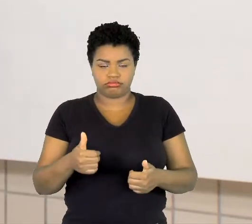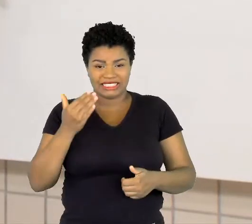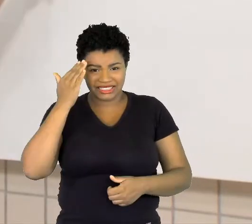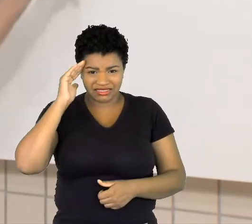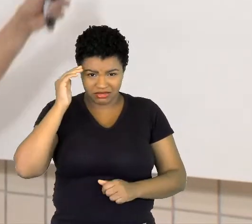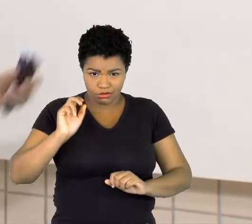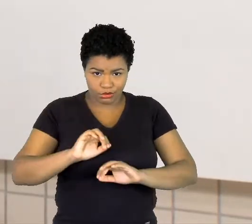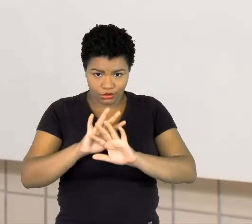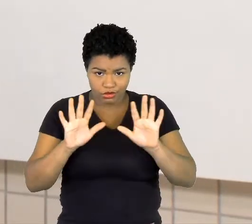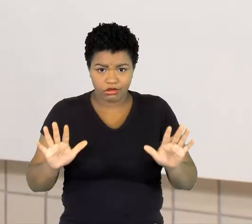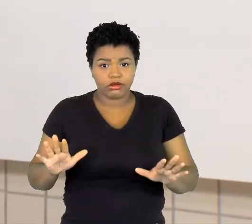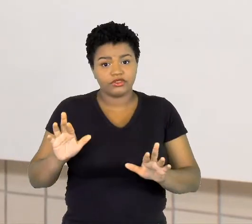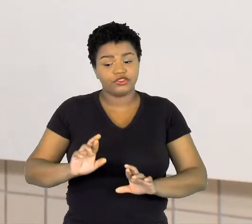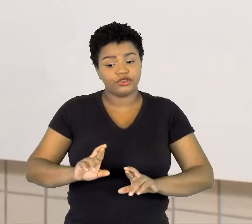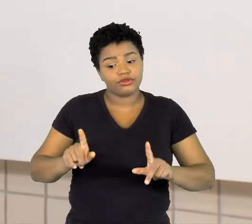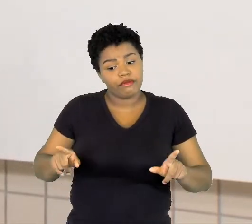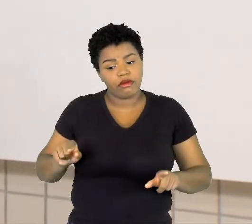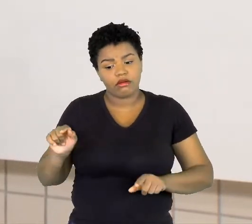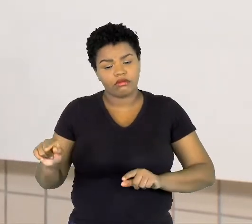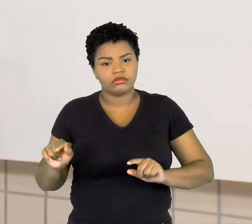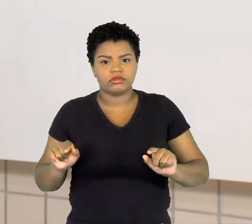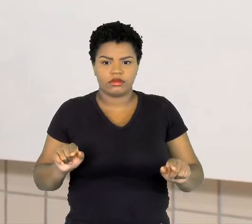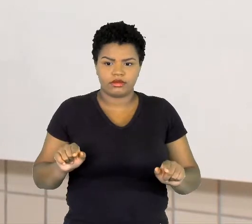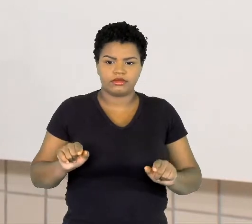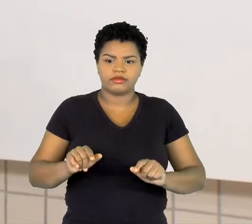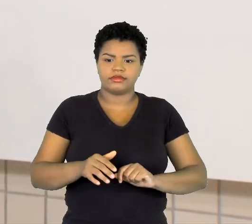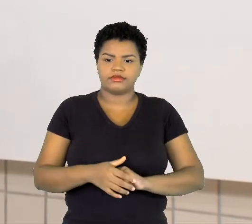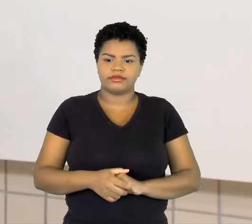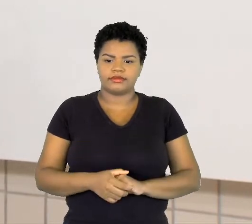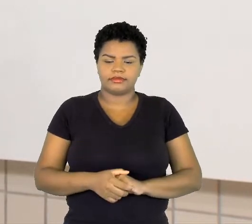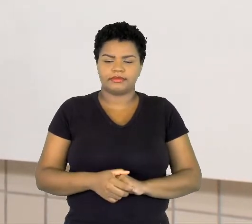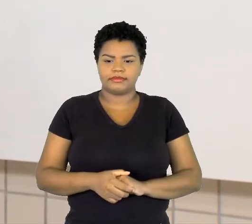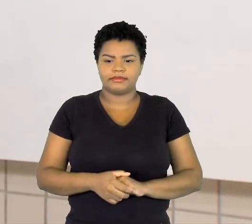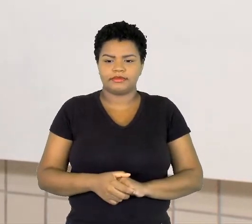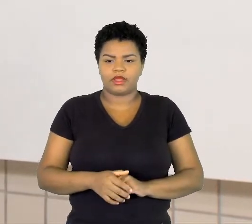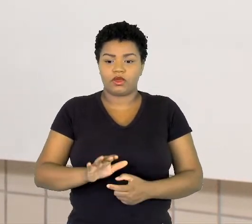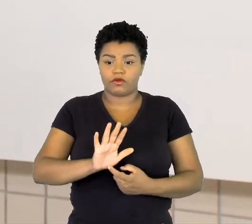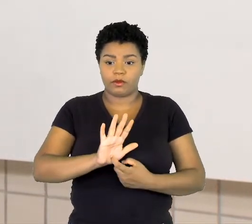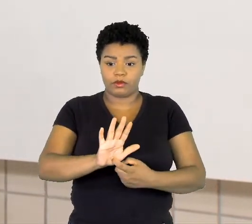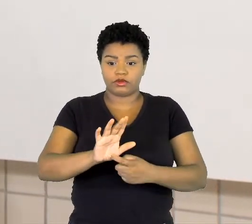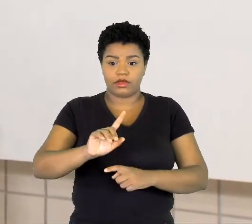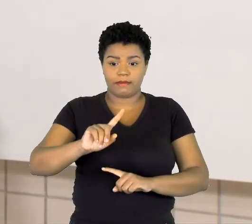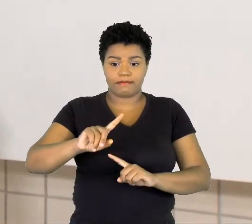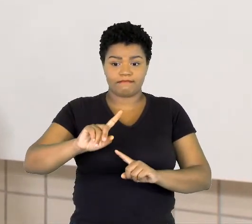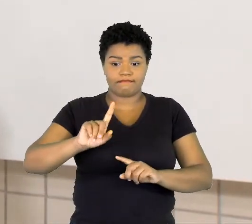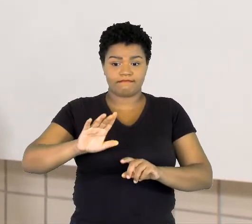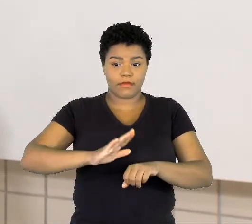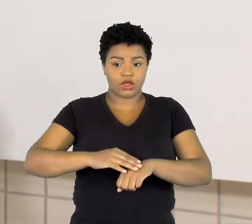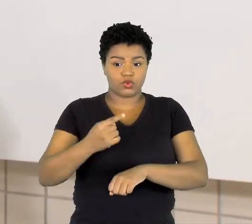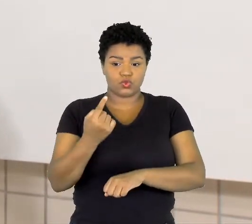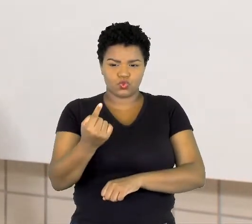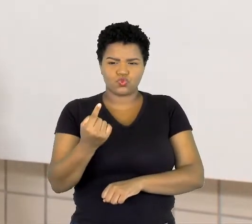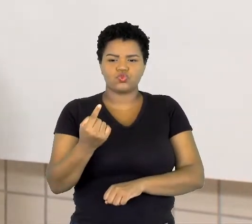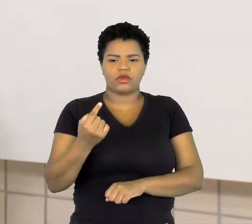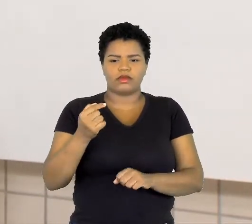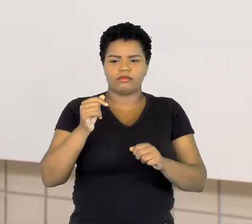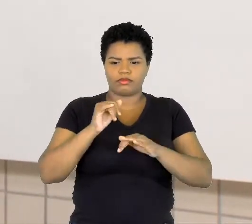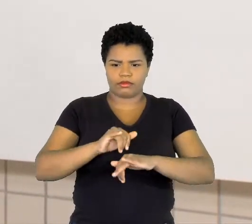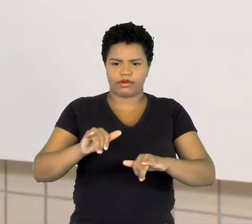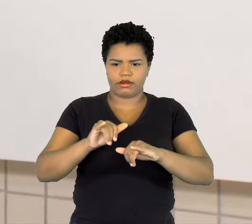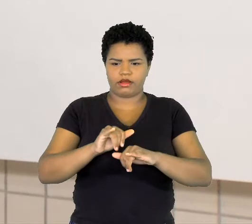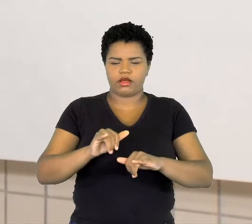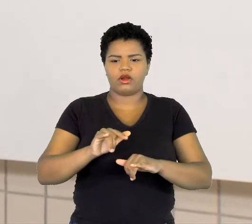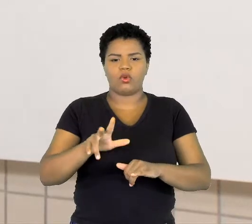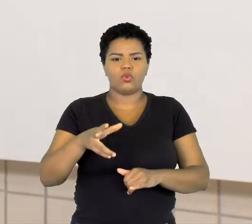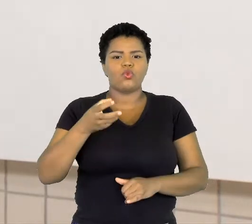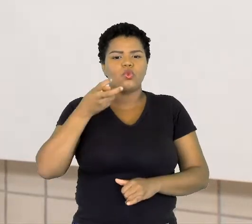diferença entre elas? Então, eu vou te mostrar mais uma propaganda com fins lucrativos. Observe a forma.